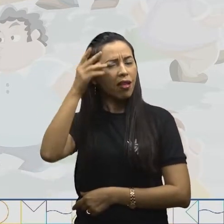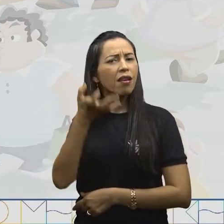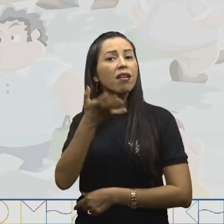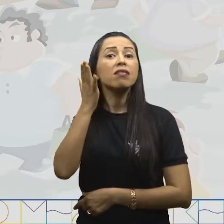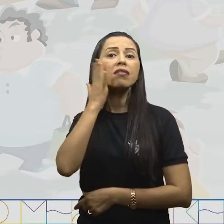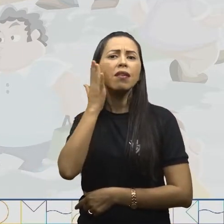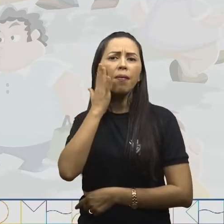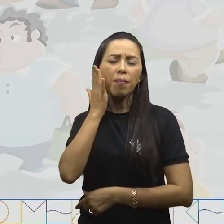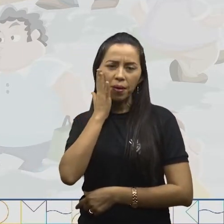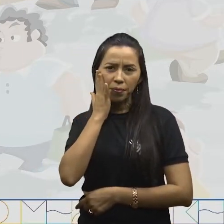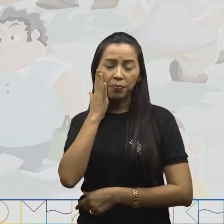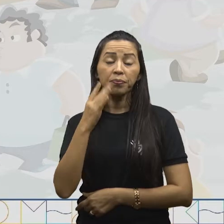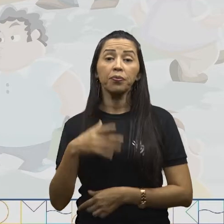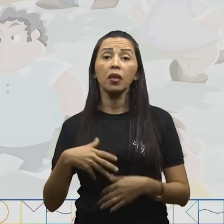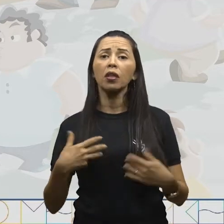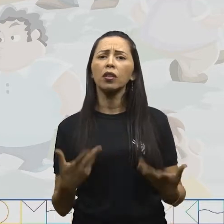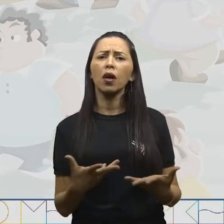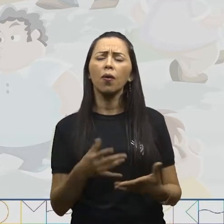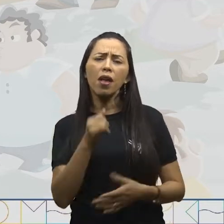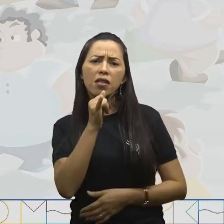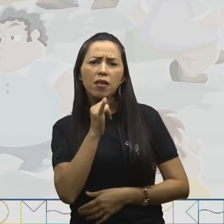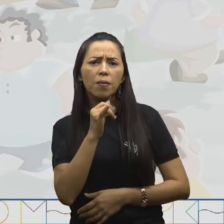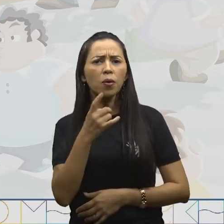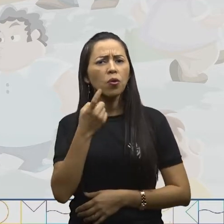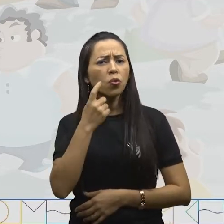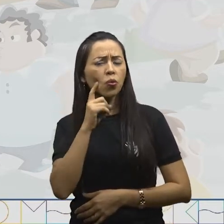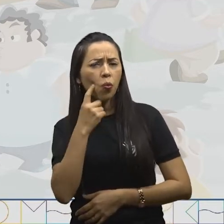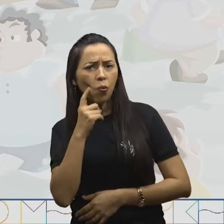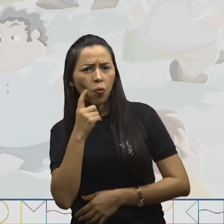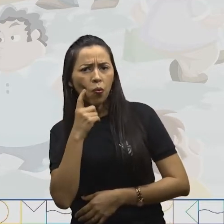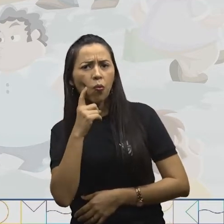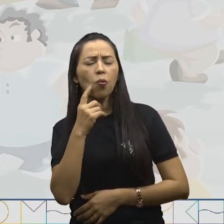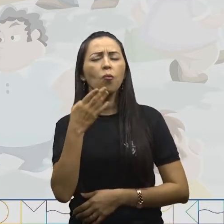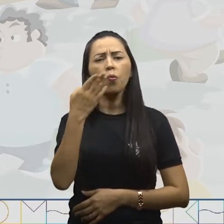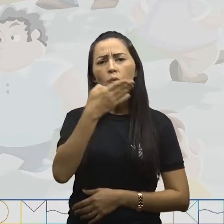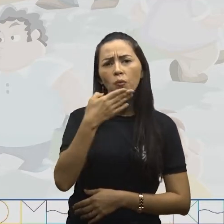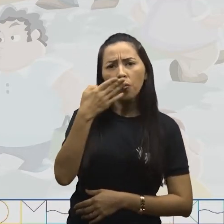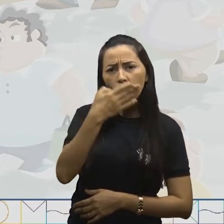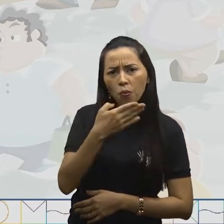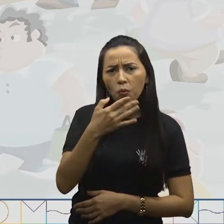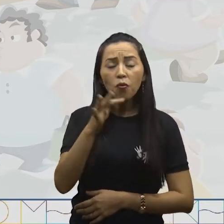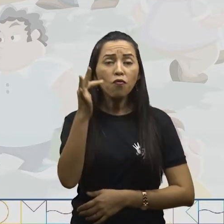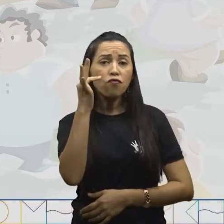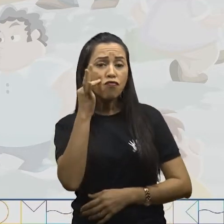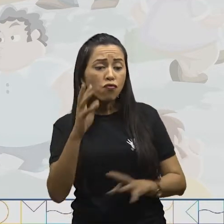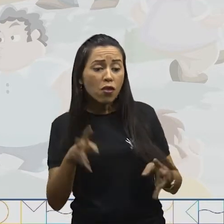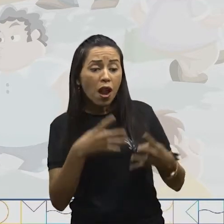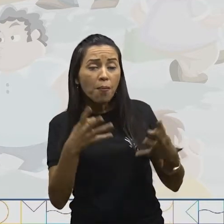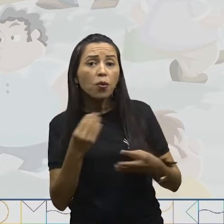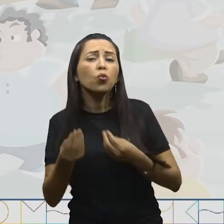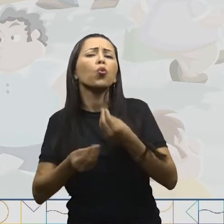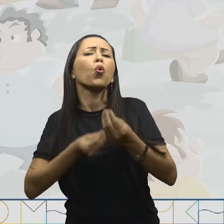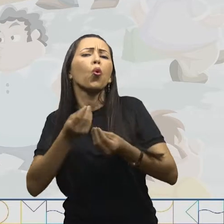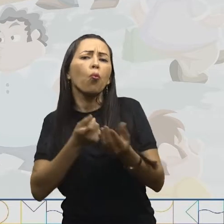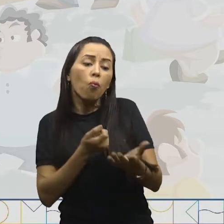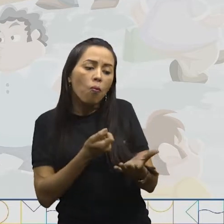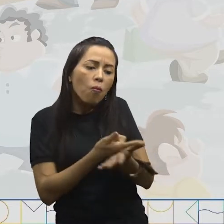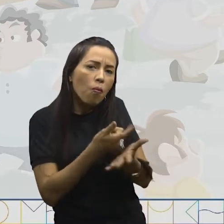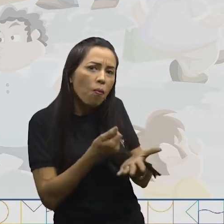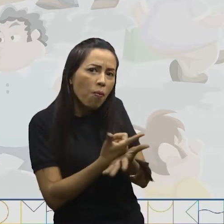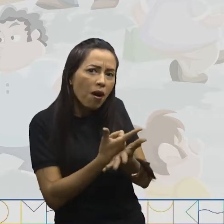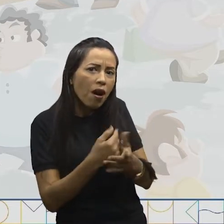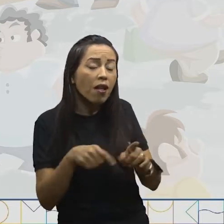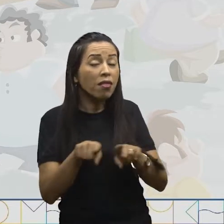você usa para pagar as balas, as frutas, os alimentos e até os